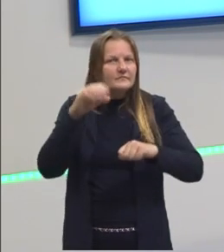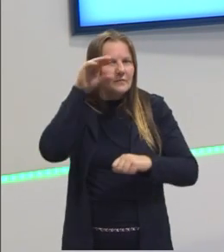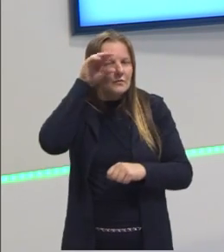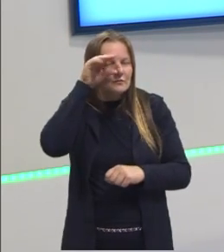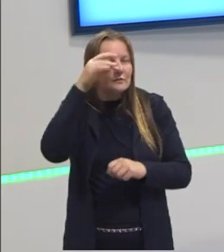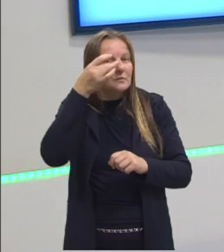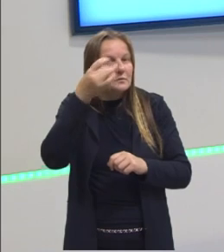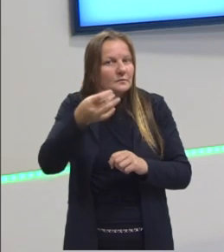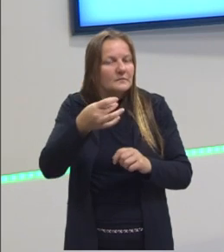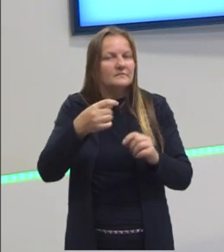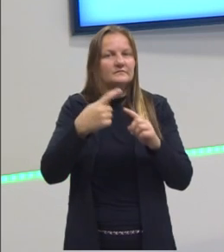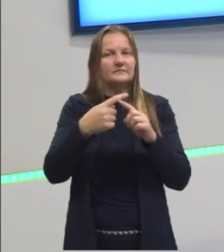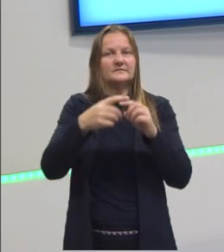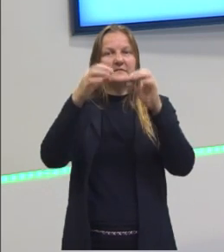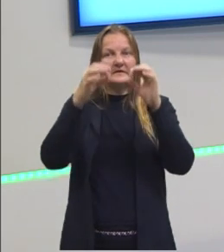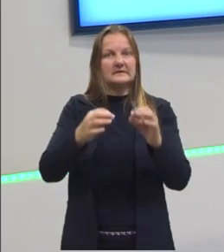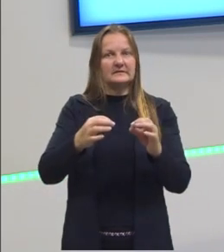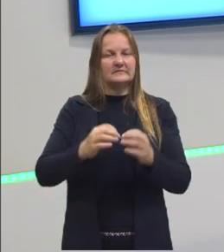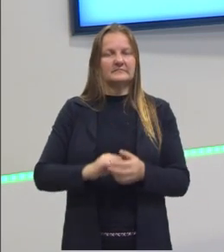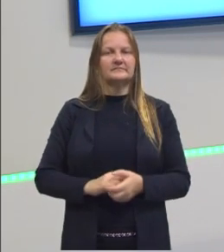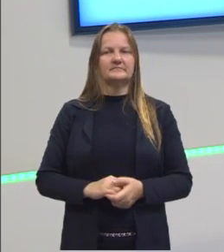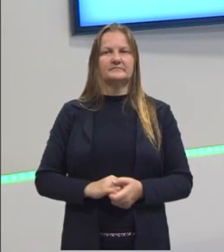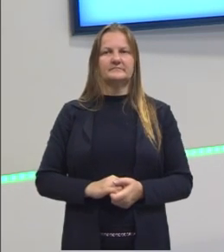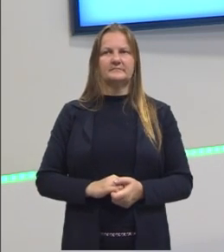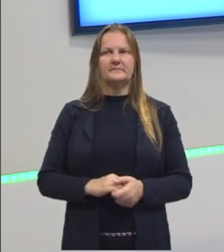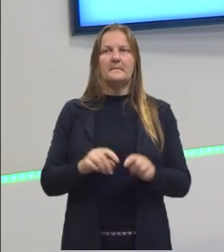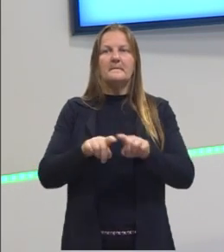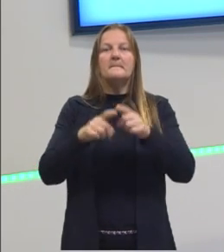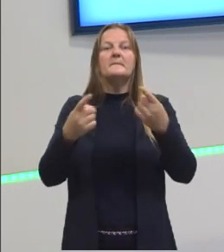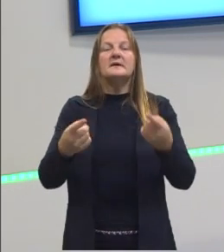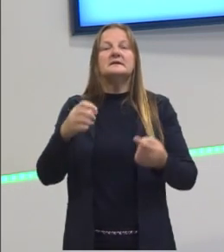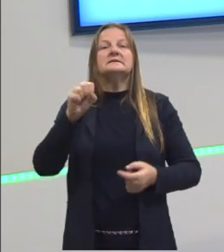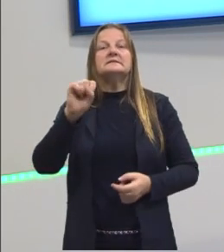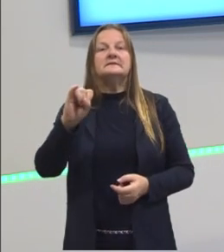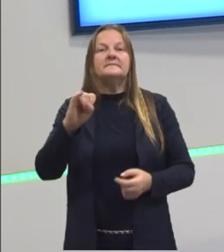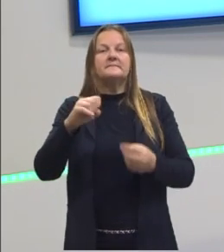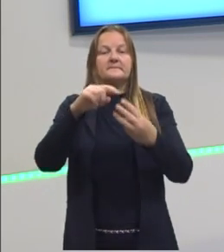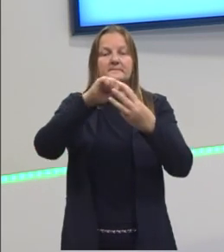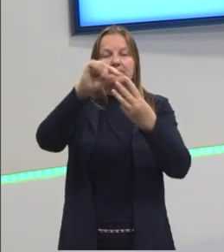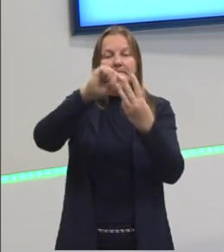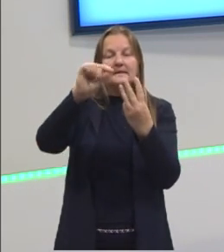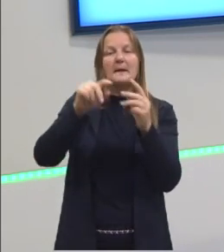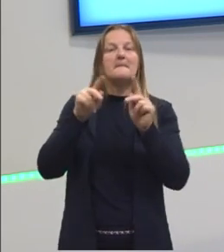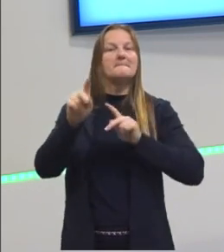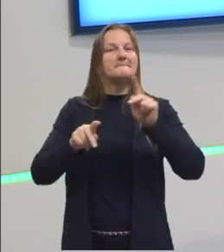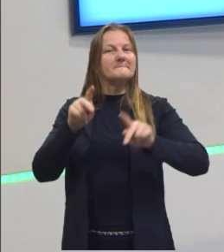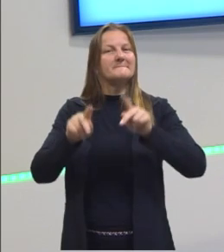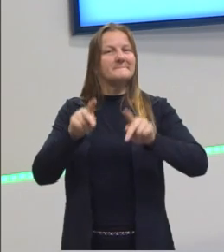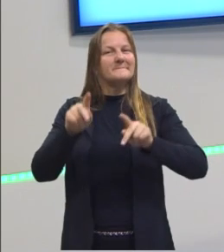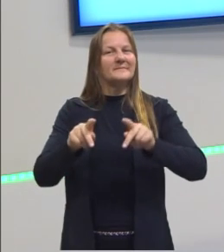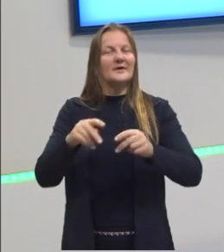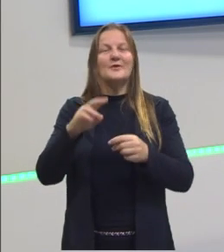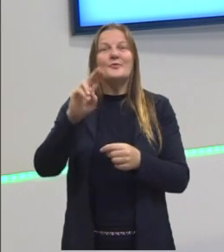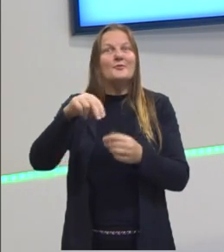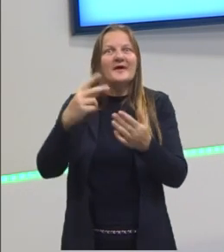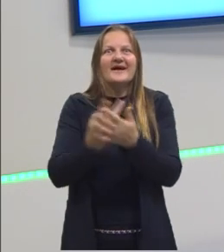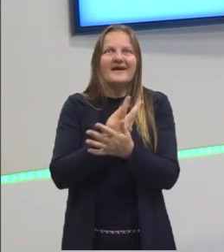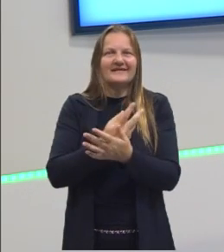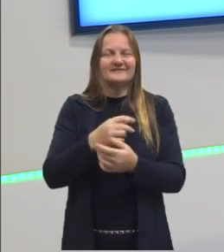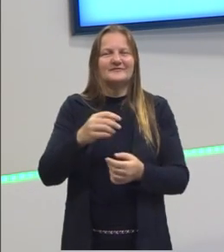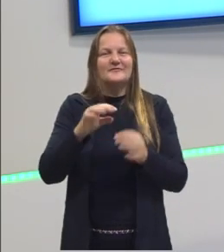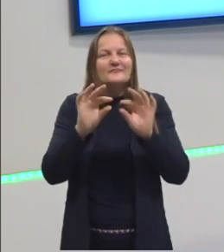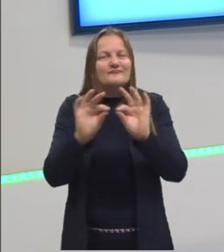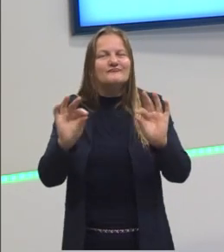vai chegar mesmo naquele valor exato Mas sendo as triplas pitagóricas não tem erro e tu pode